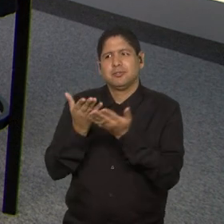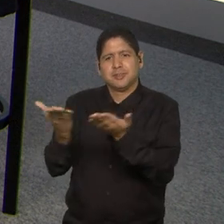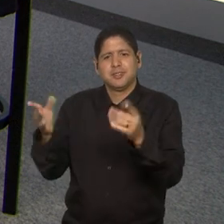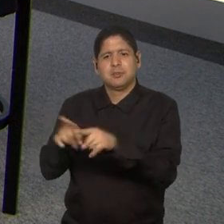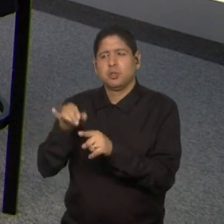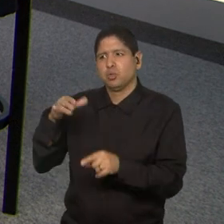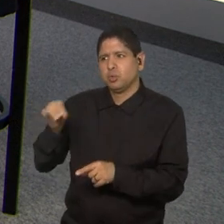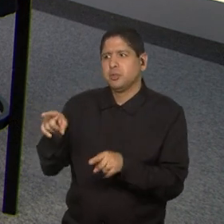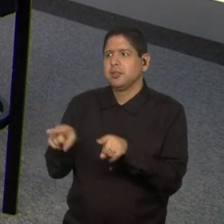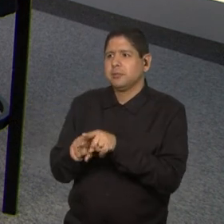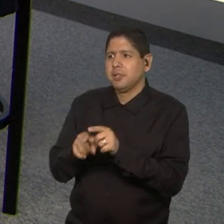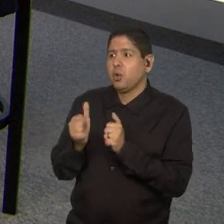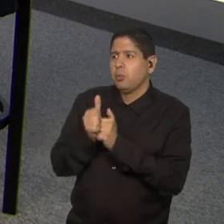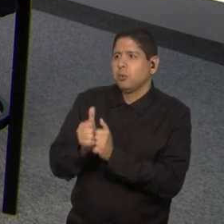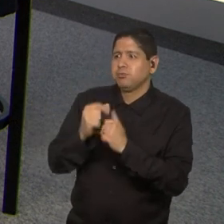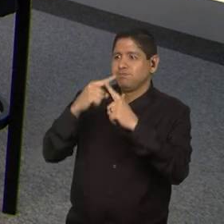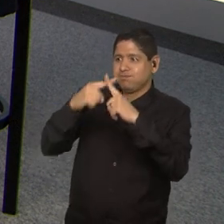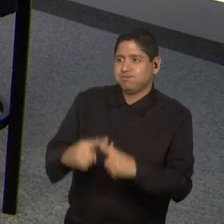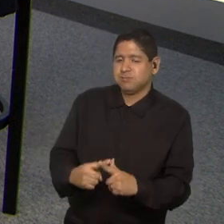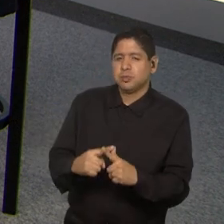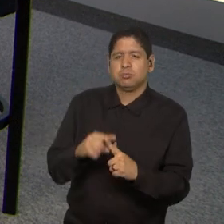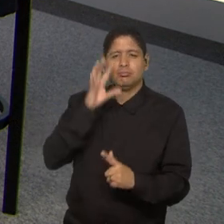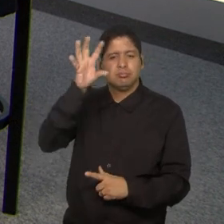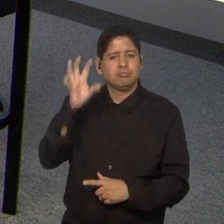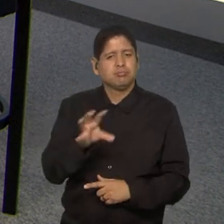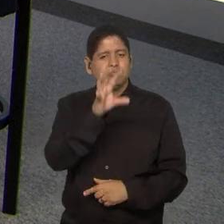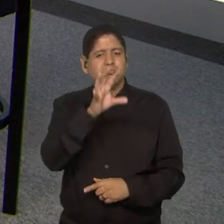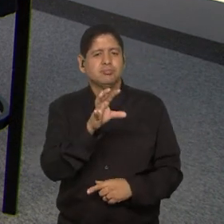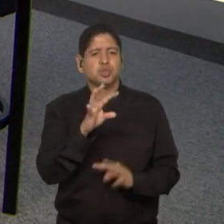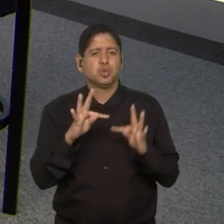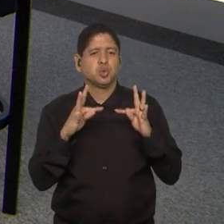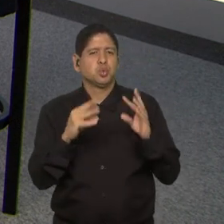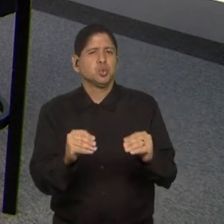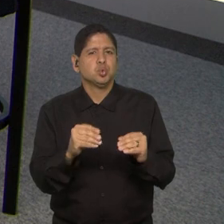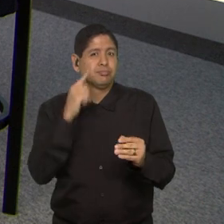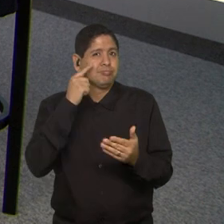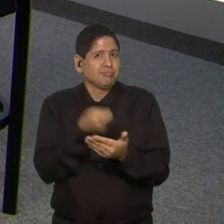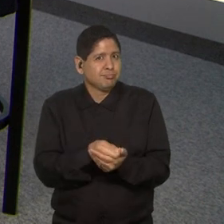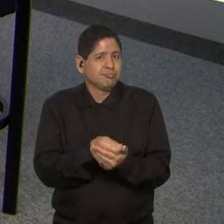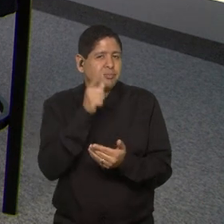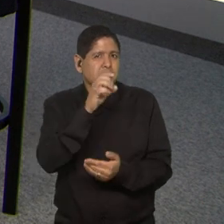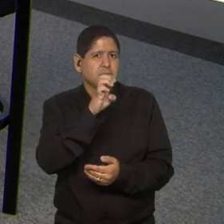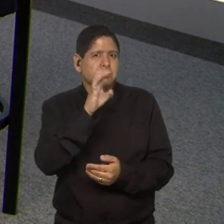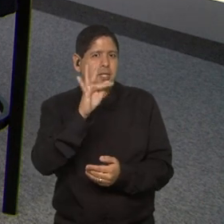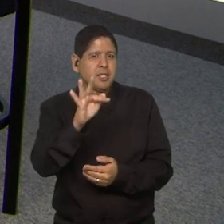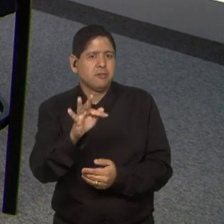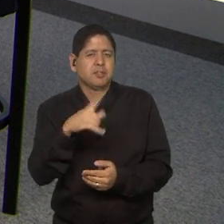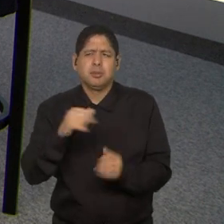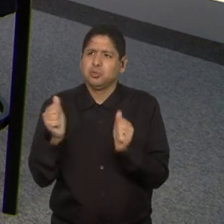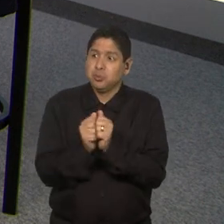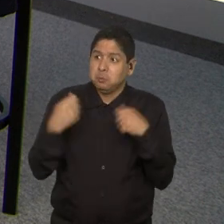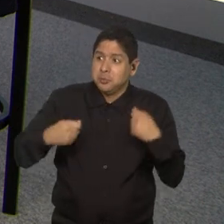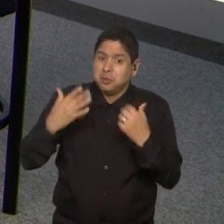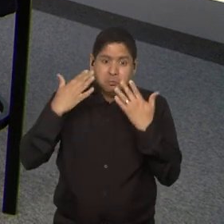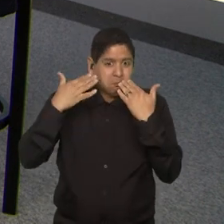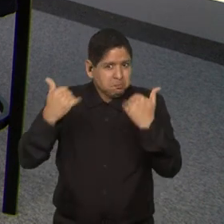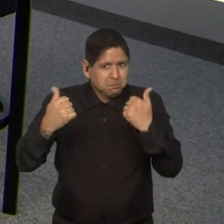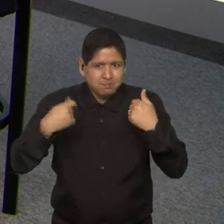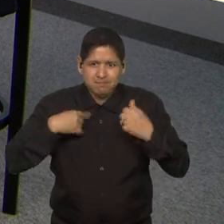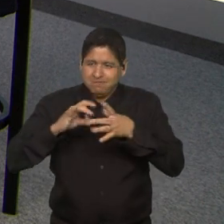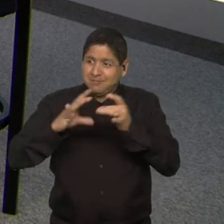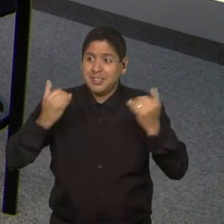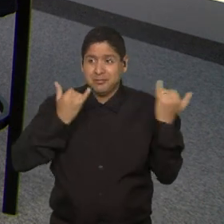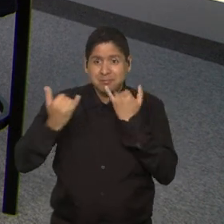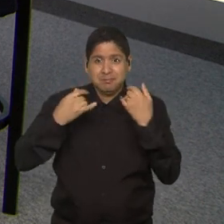Júlio, nas competições e em todas as decisões lá da CBF. E conte com a gente também, viu, gente? Conte